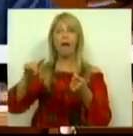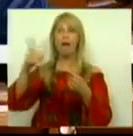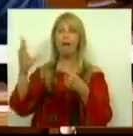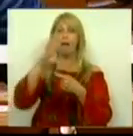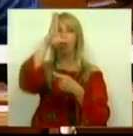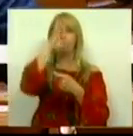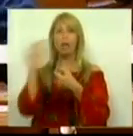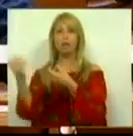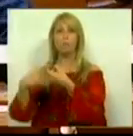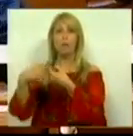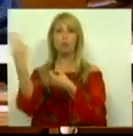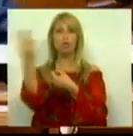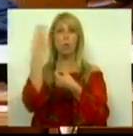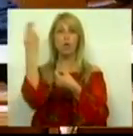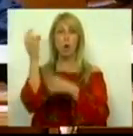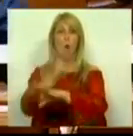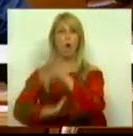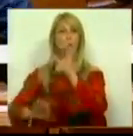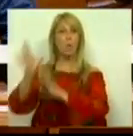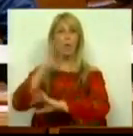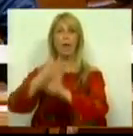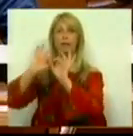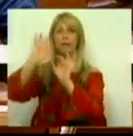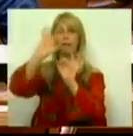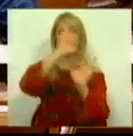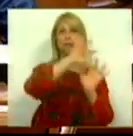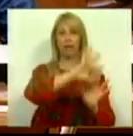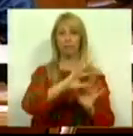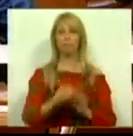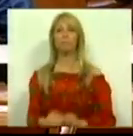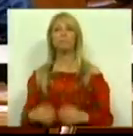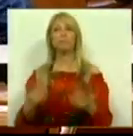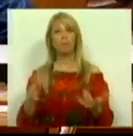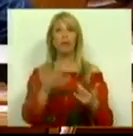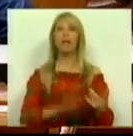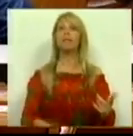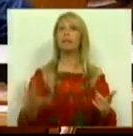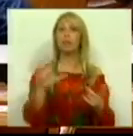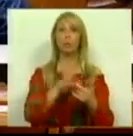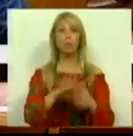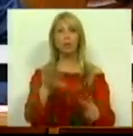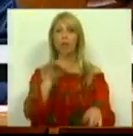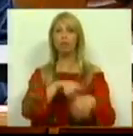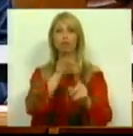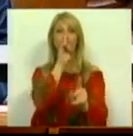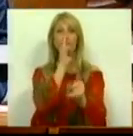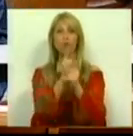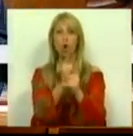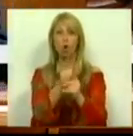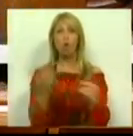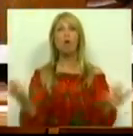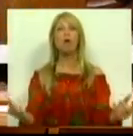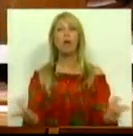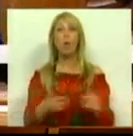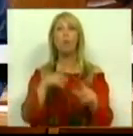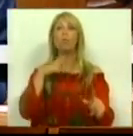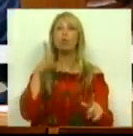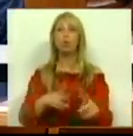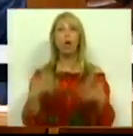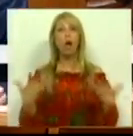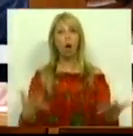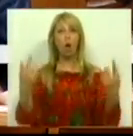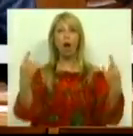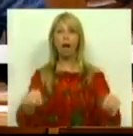-membros da União Europeia. Tal circunstância é concomitante com a de Portugal atravessar, presentemente,